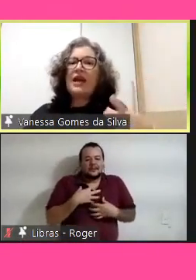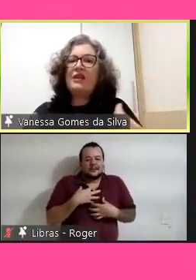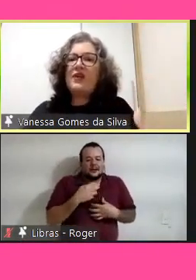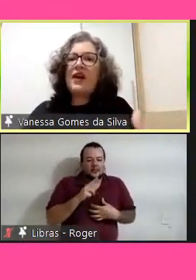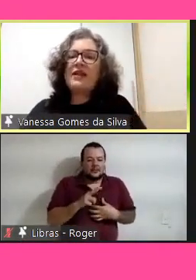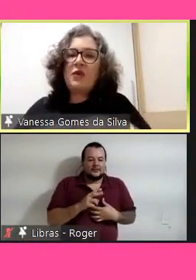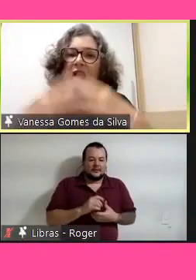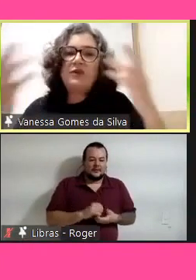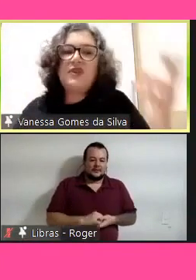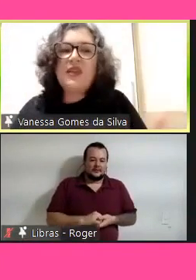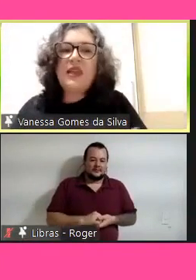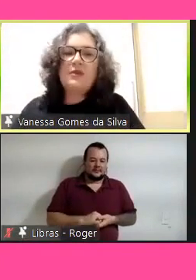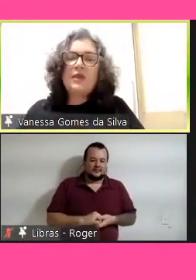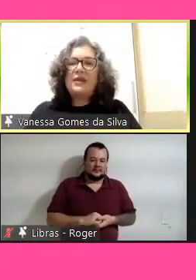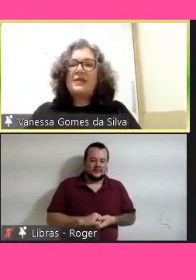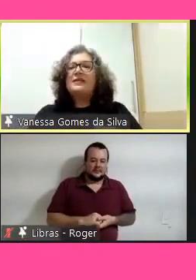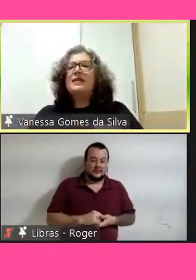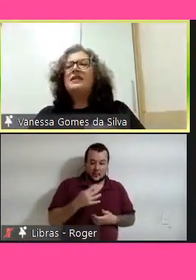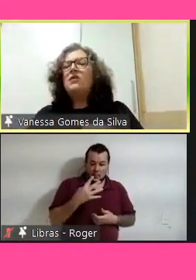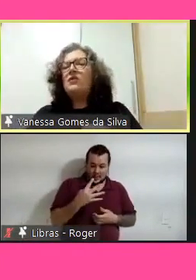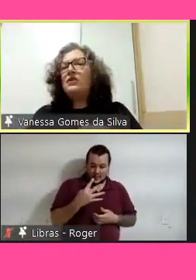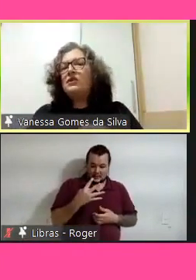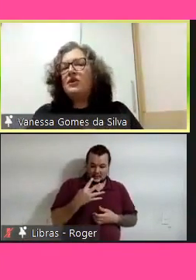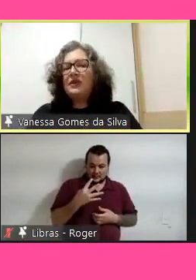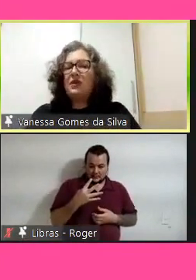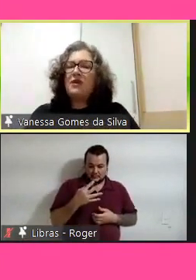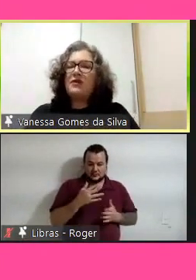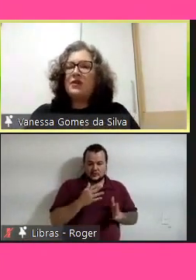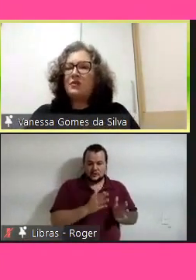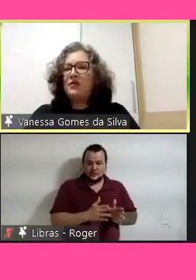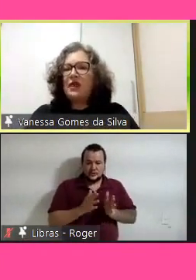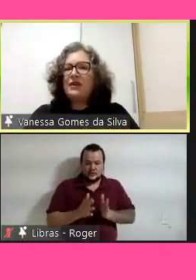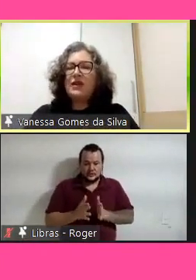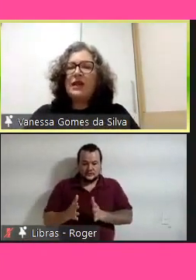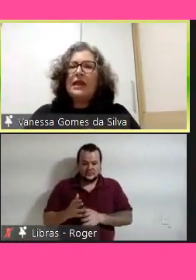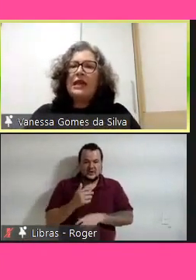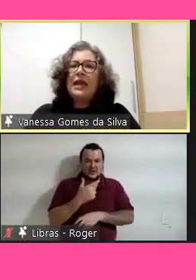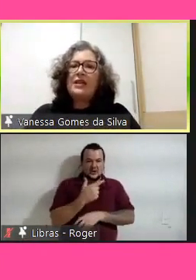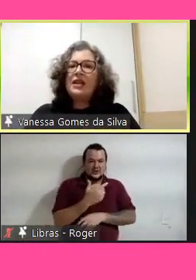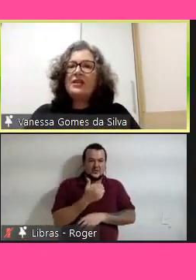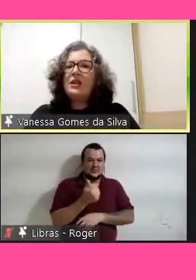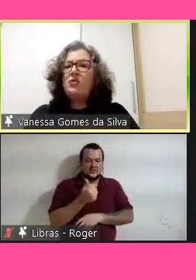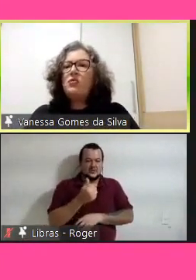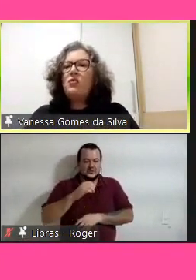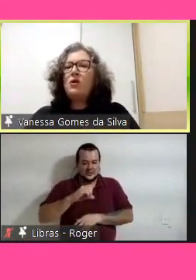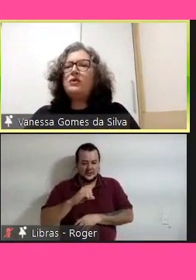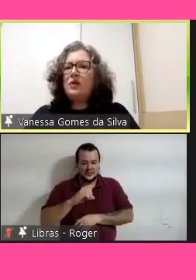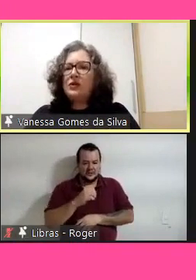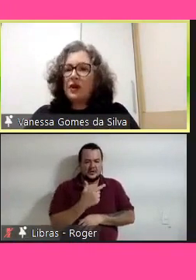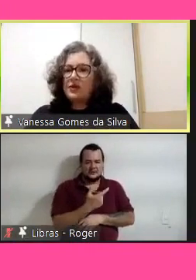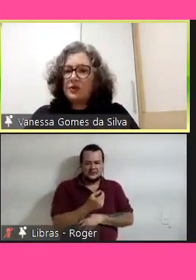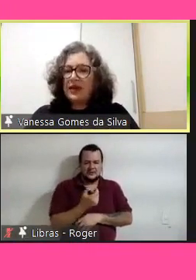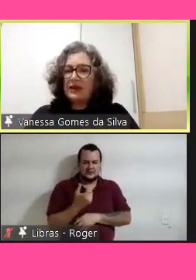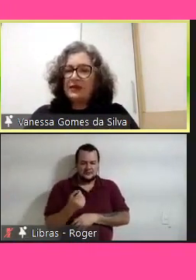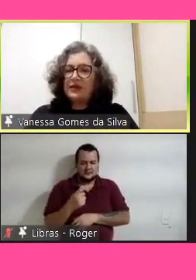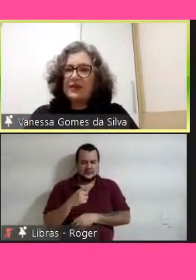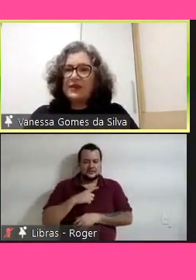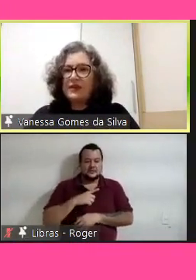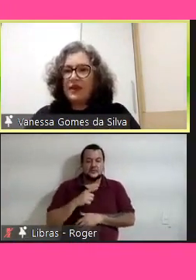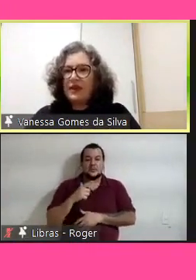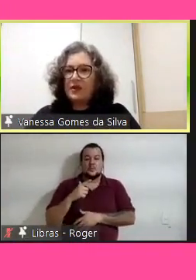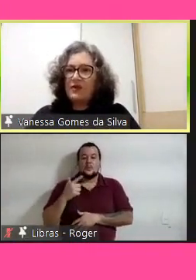Na quarta fase, o quarto ciclo da pesquisação foi em 2019 e 2020 e aí já tinha um outro consórcio de